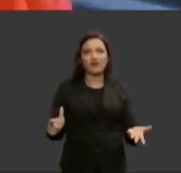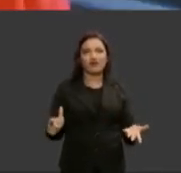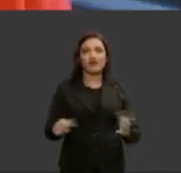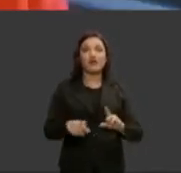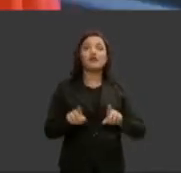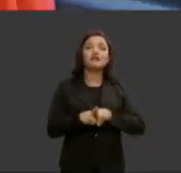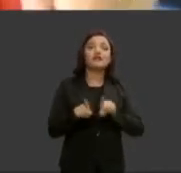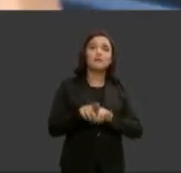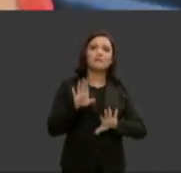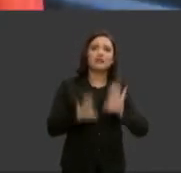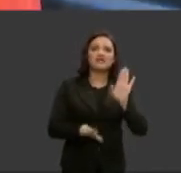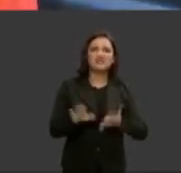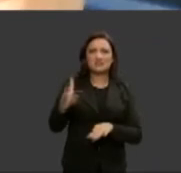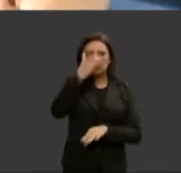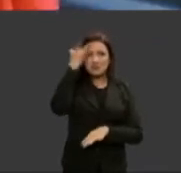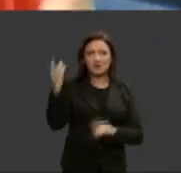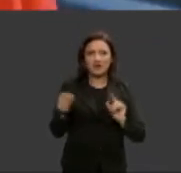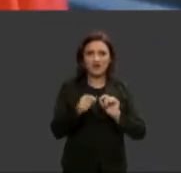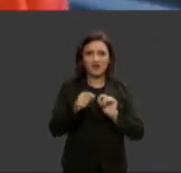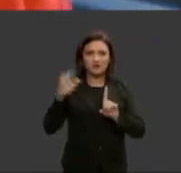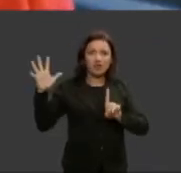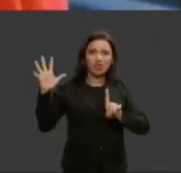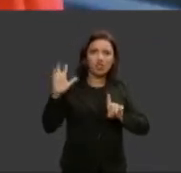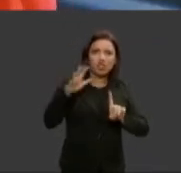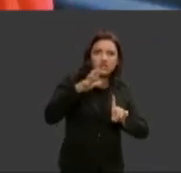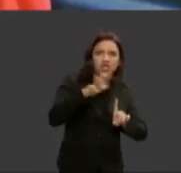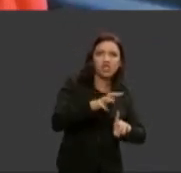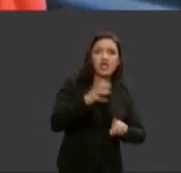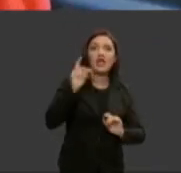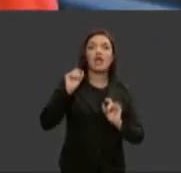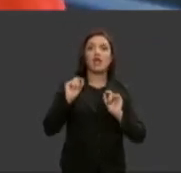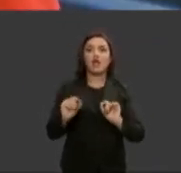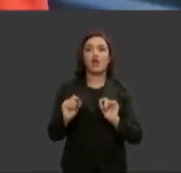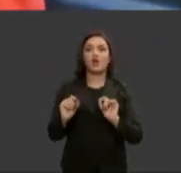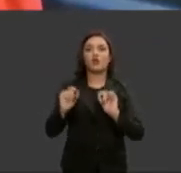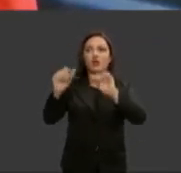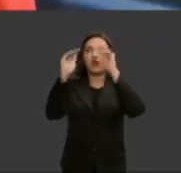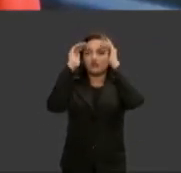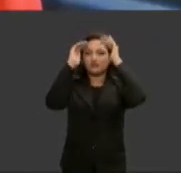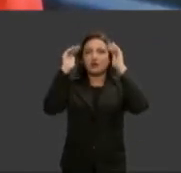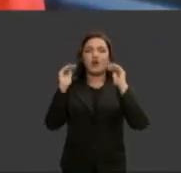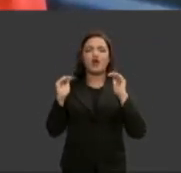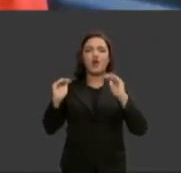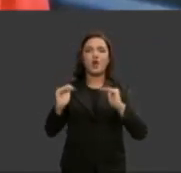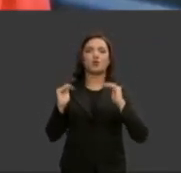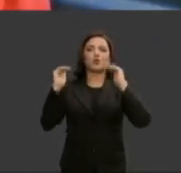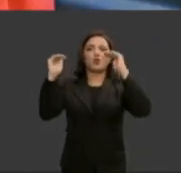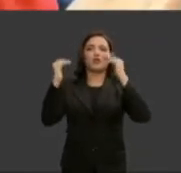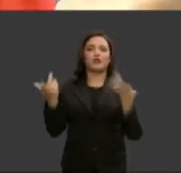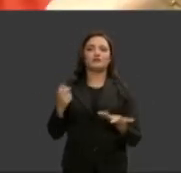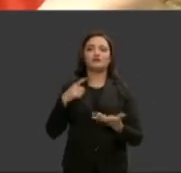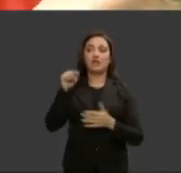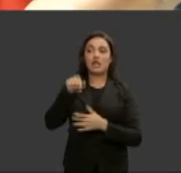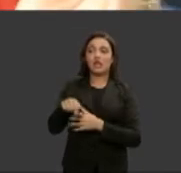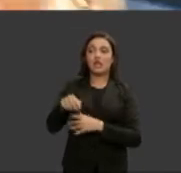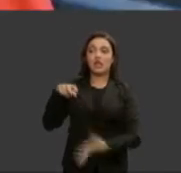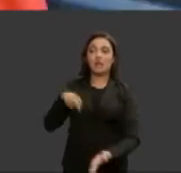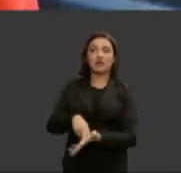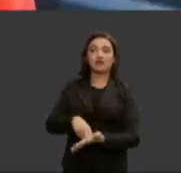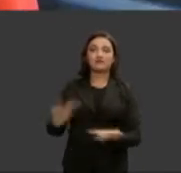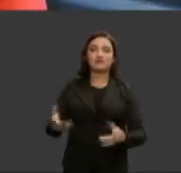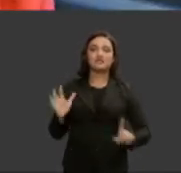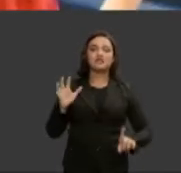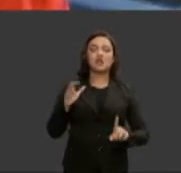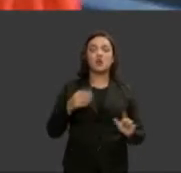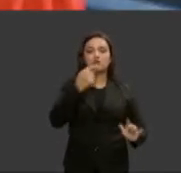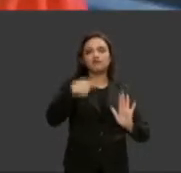quem pratica o assédio é autoridade competente para punir e a denúncia não vai a lugar nenhum a violência doméstica